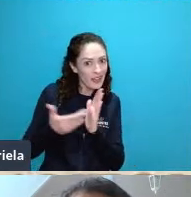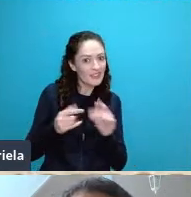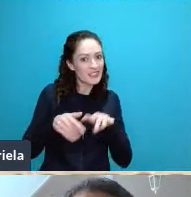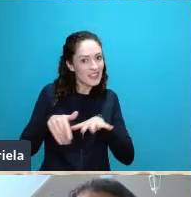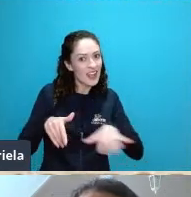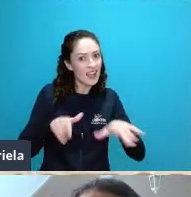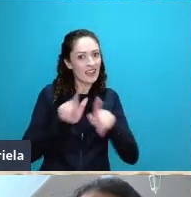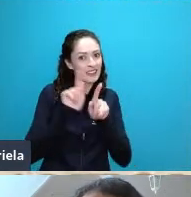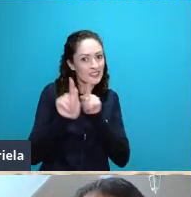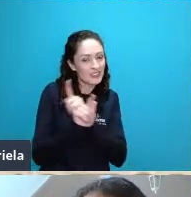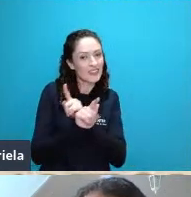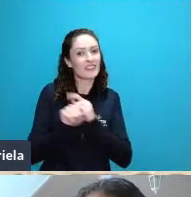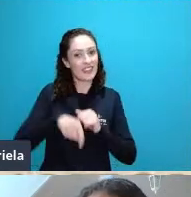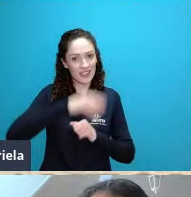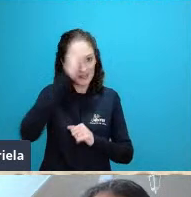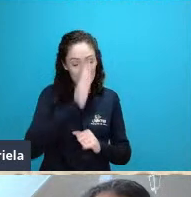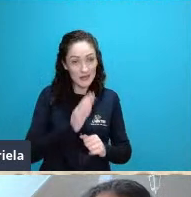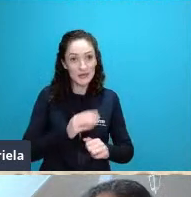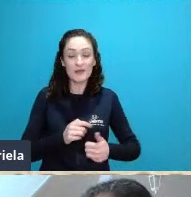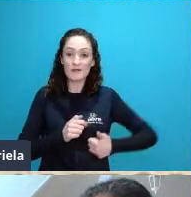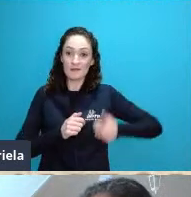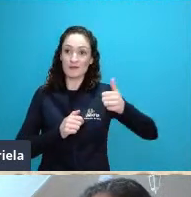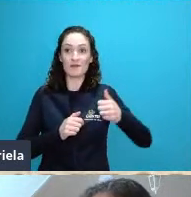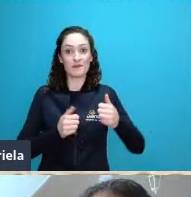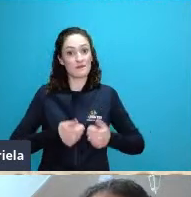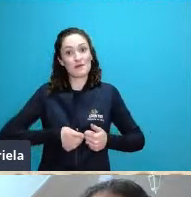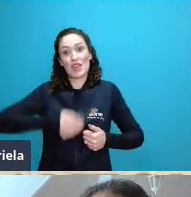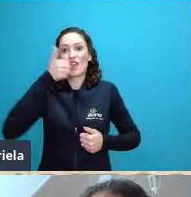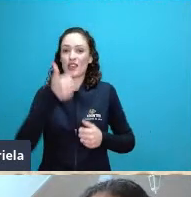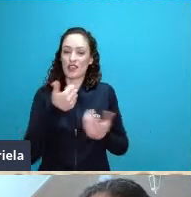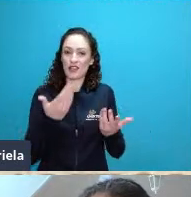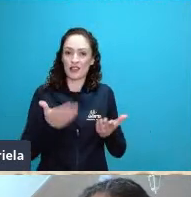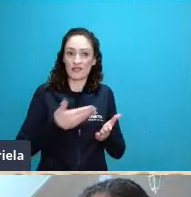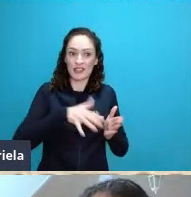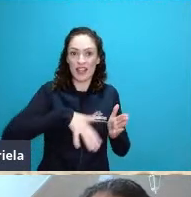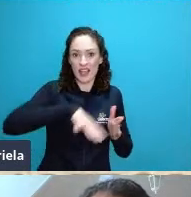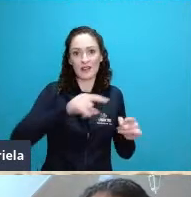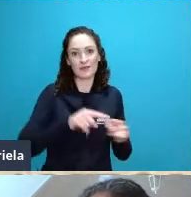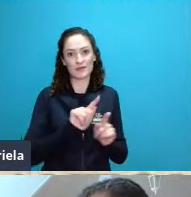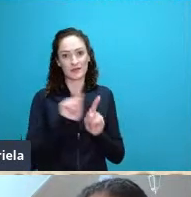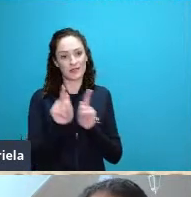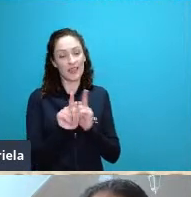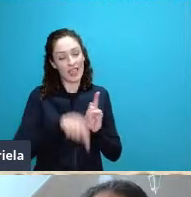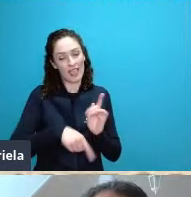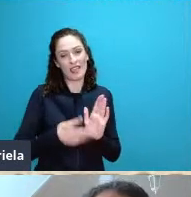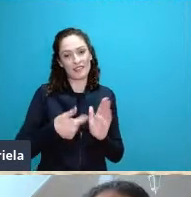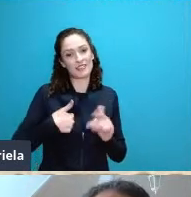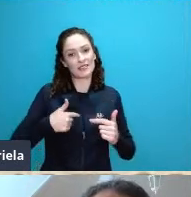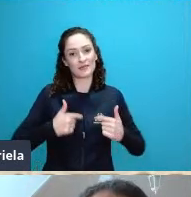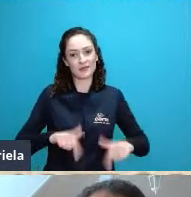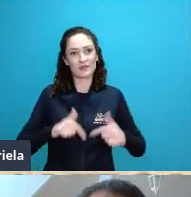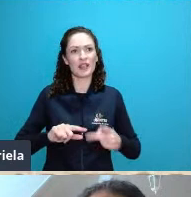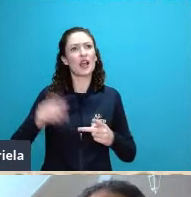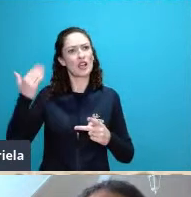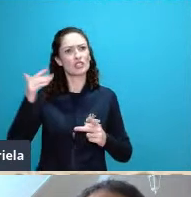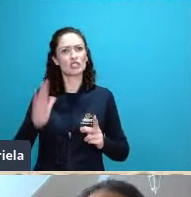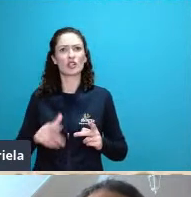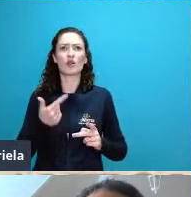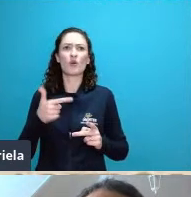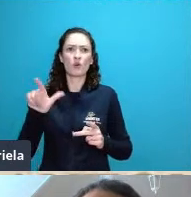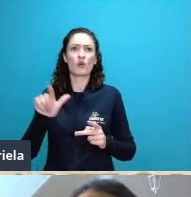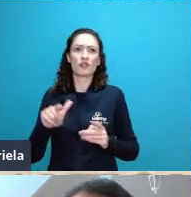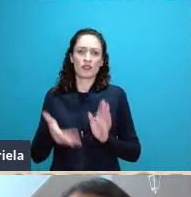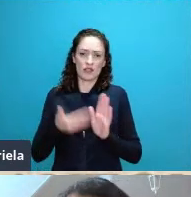geografia antes dela eu fui editor em outras duas revistas na área de geografia raigar e geografar